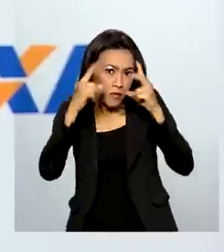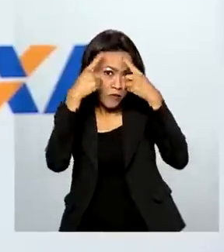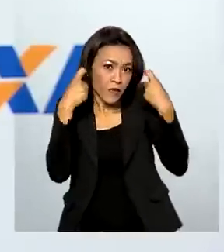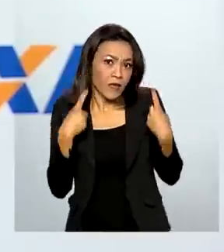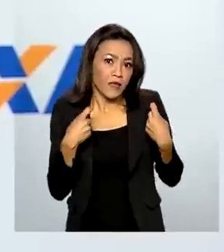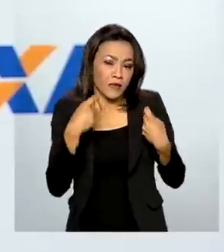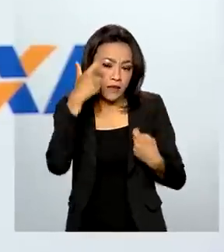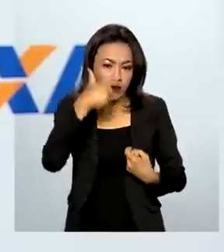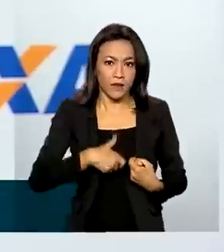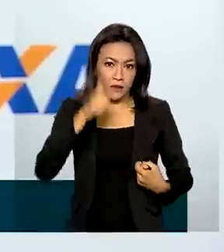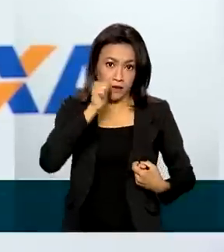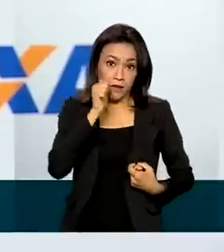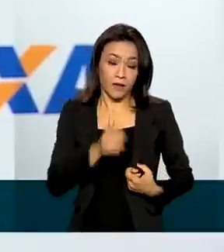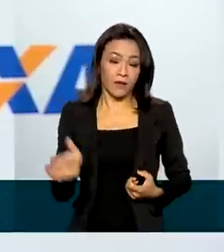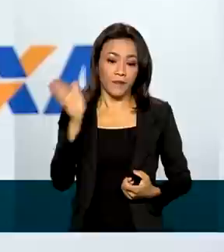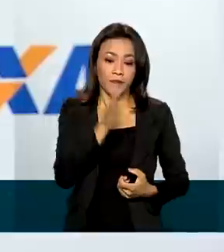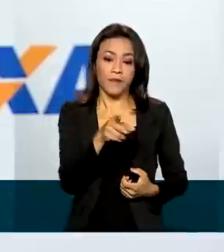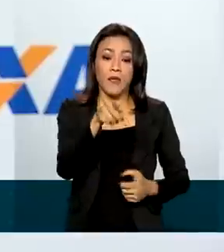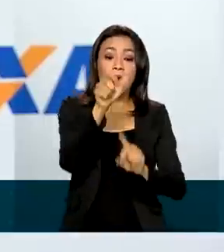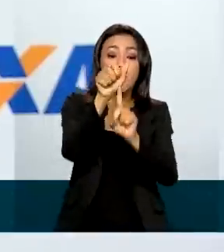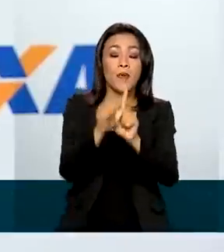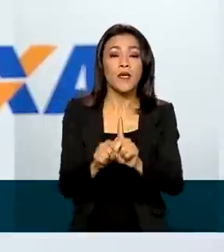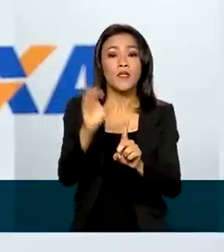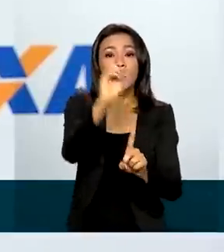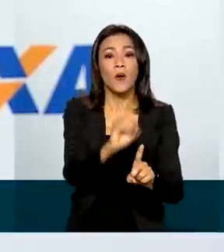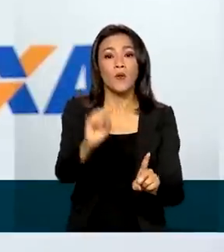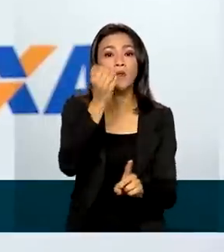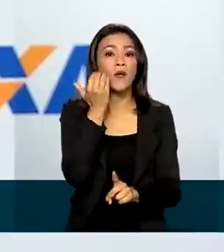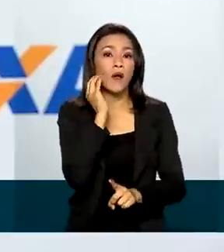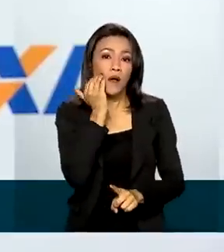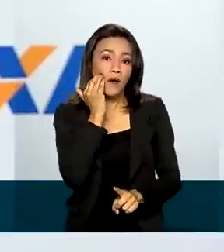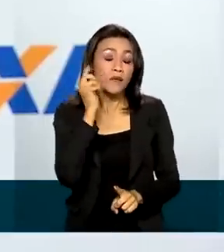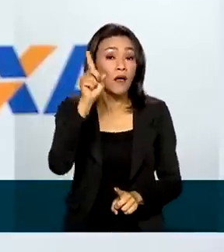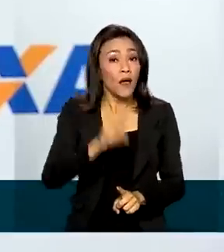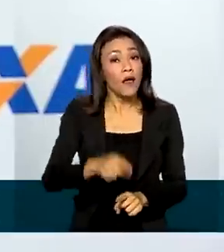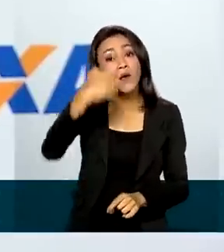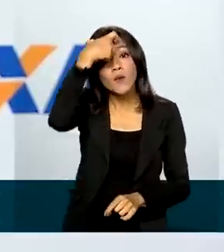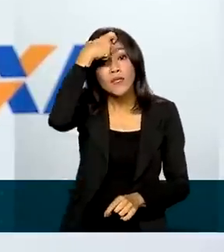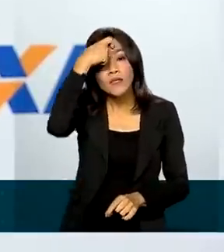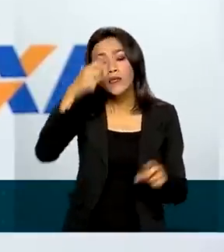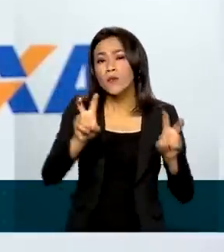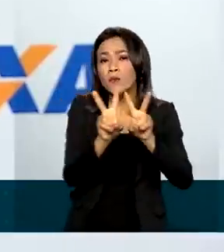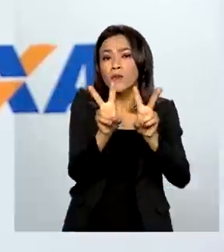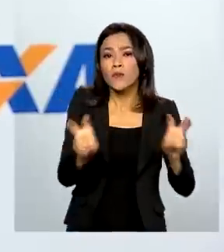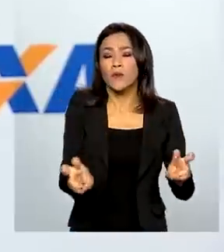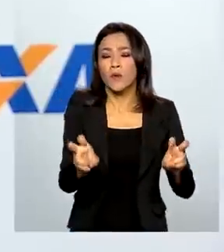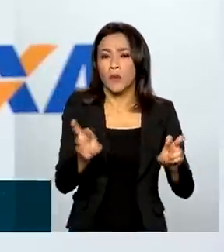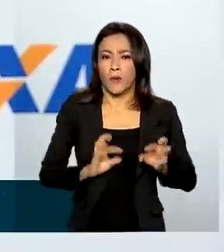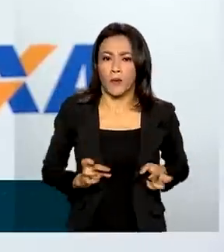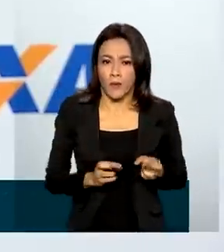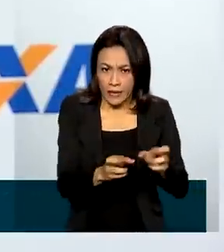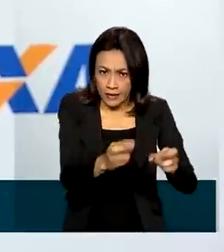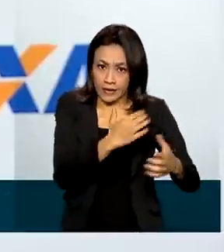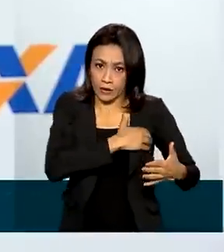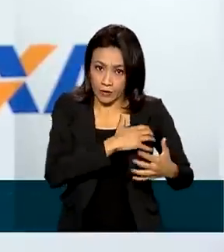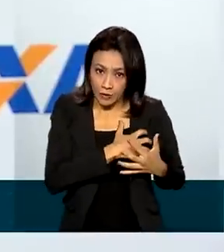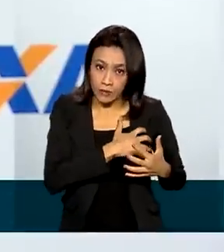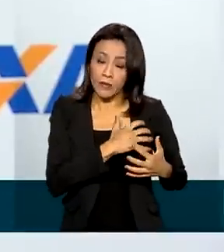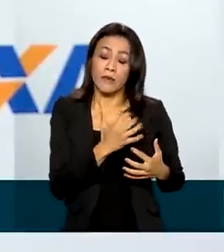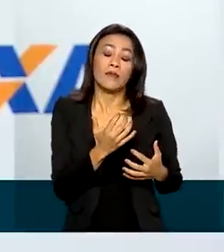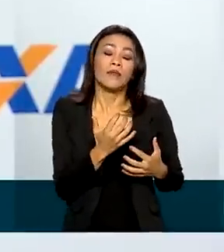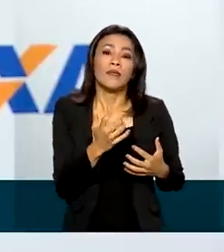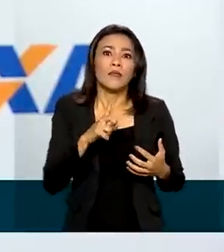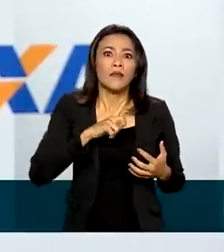outubro rosa, é um mês de conscientização em relação a câncer de mama, doença ainda que atinge